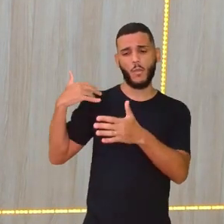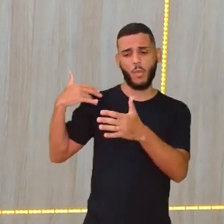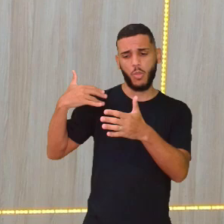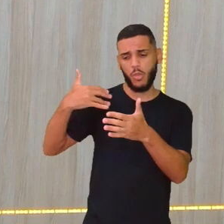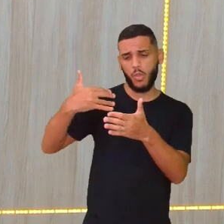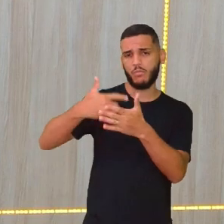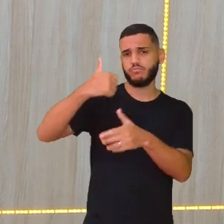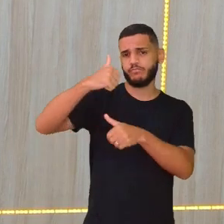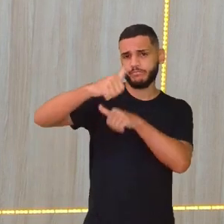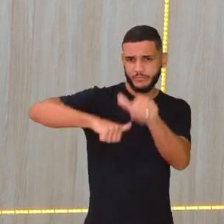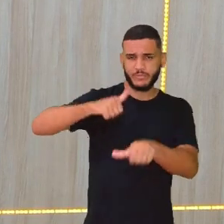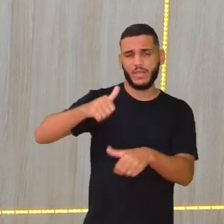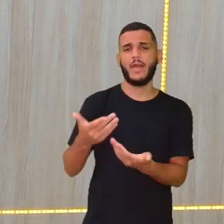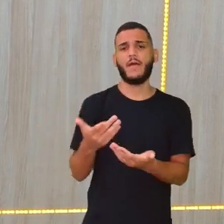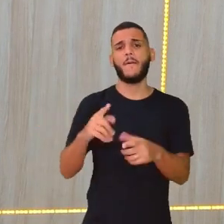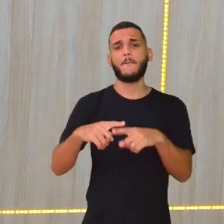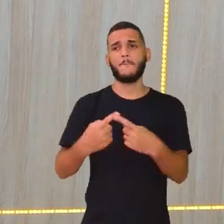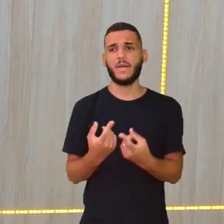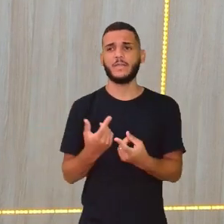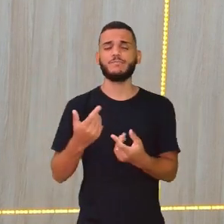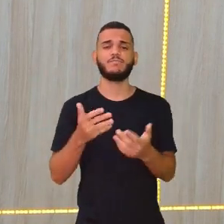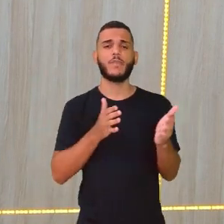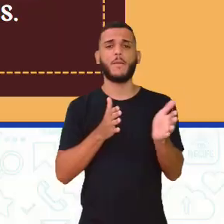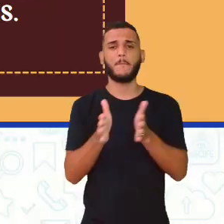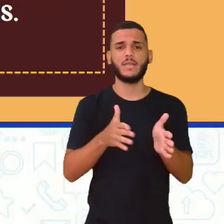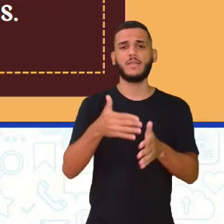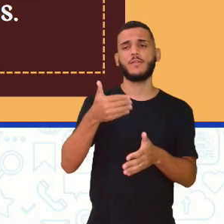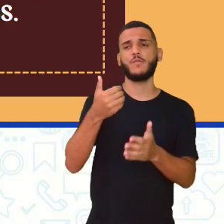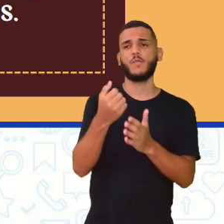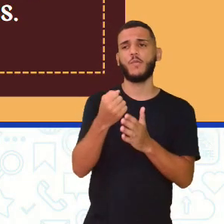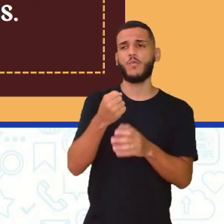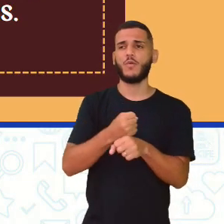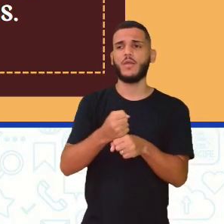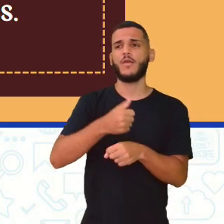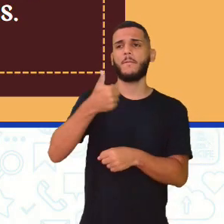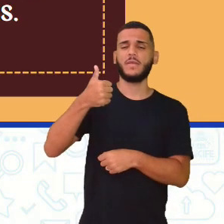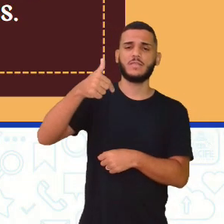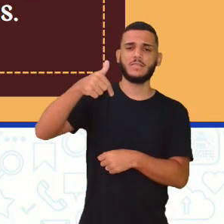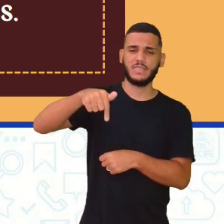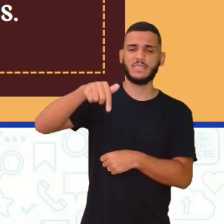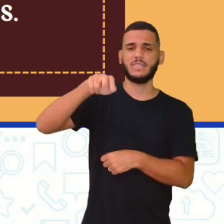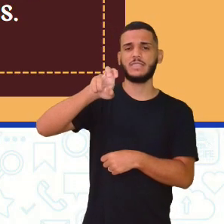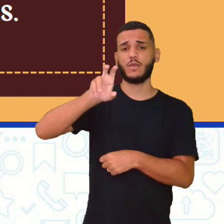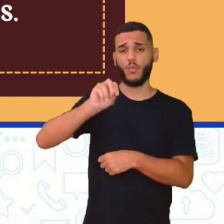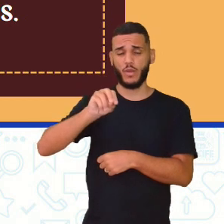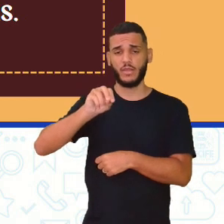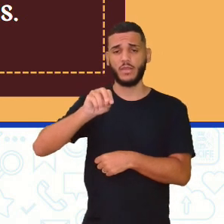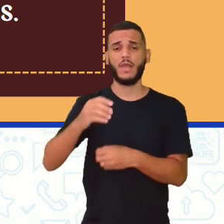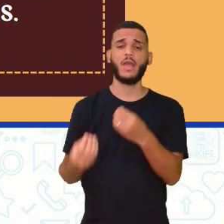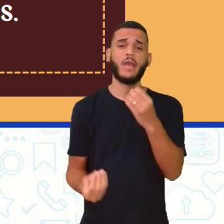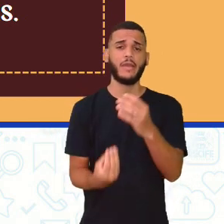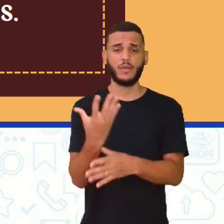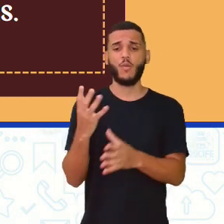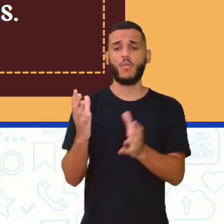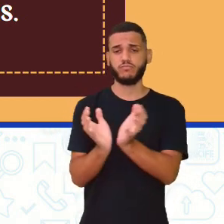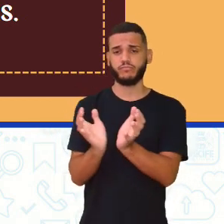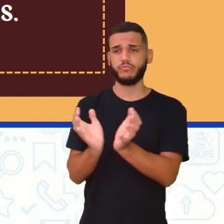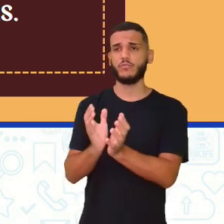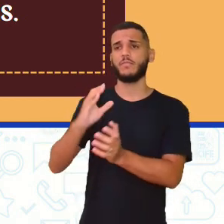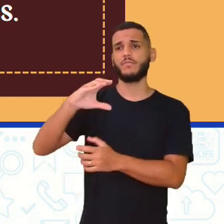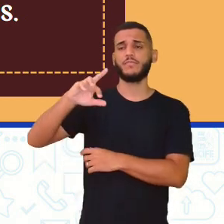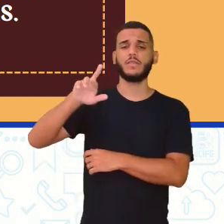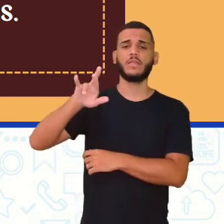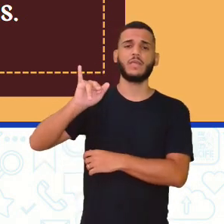por volta de 1750, aí, um clube de críquete foi estabelecido em